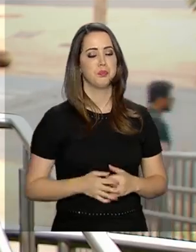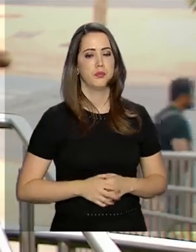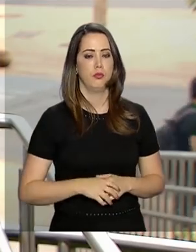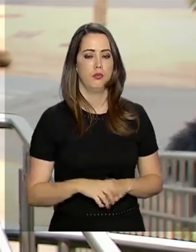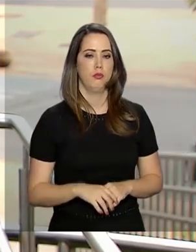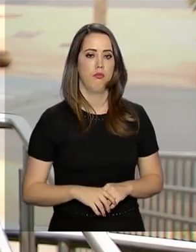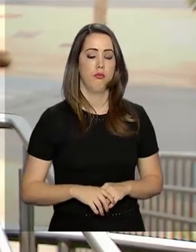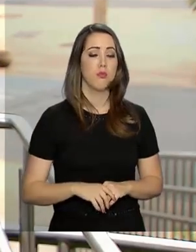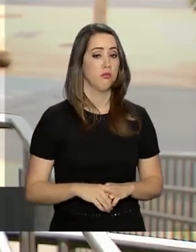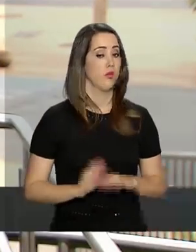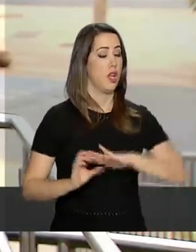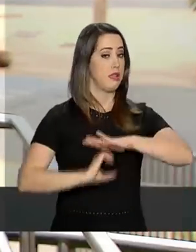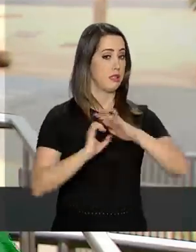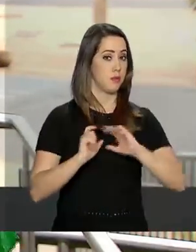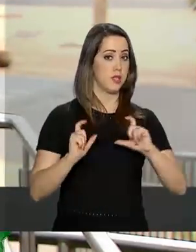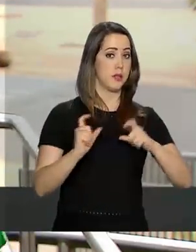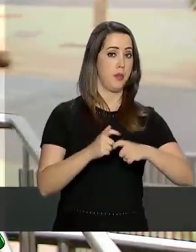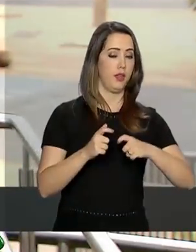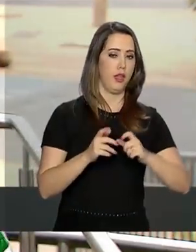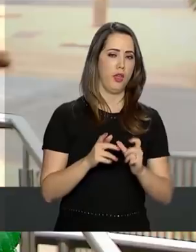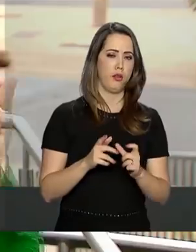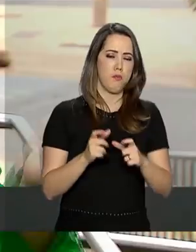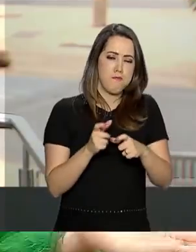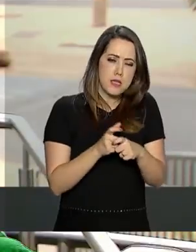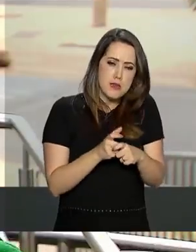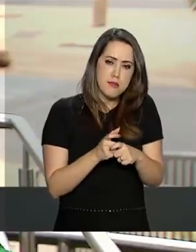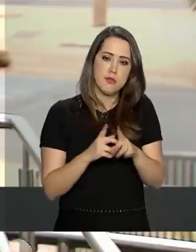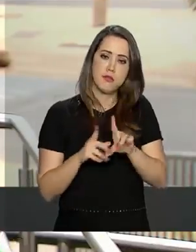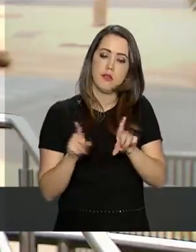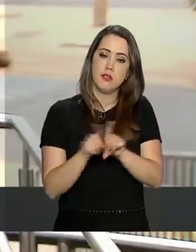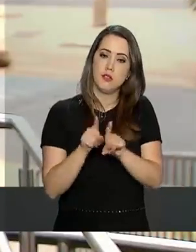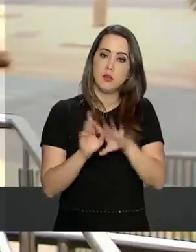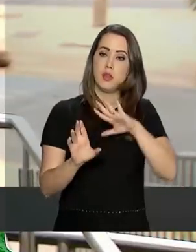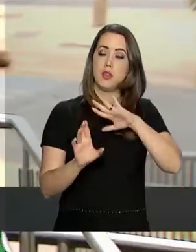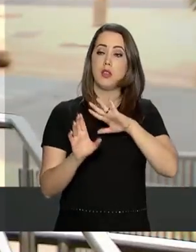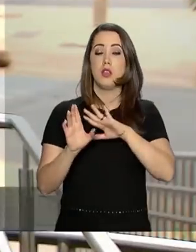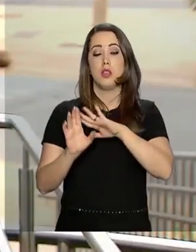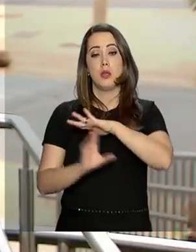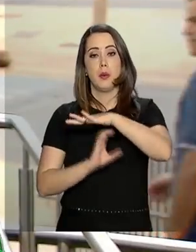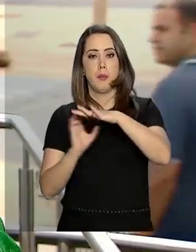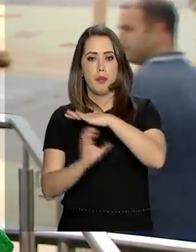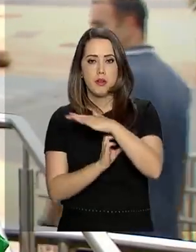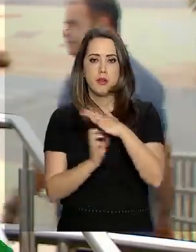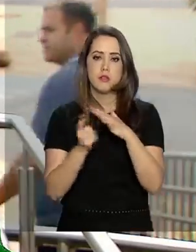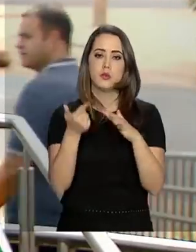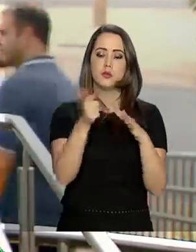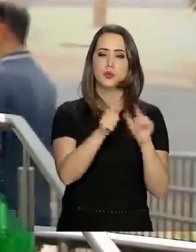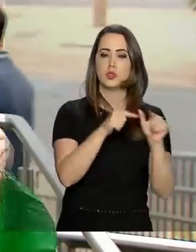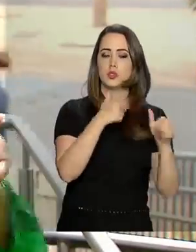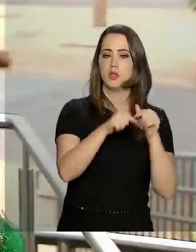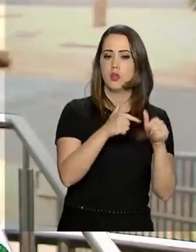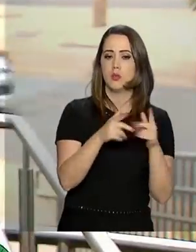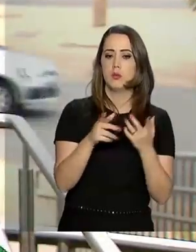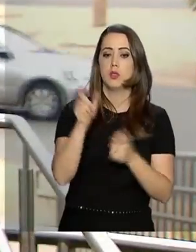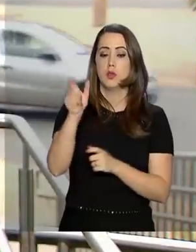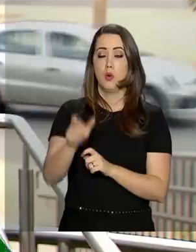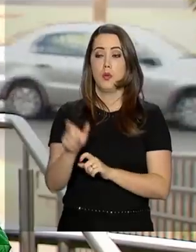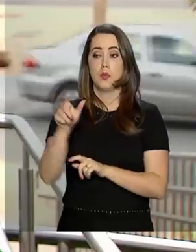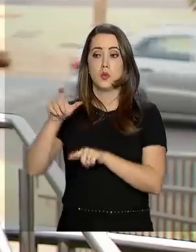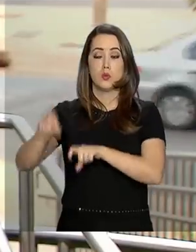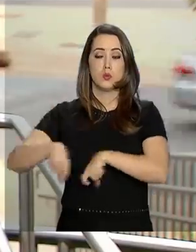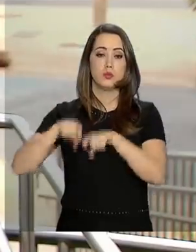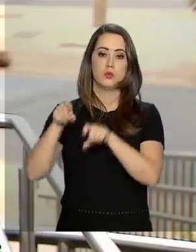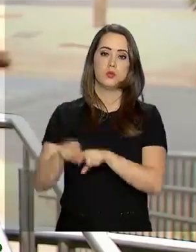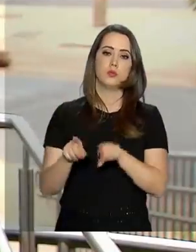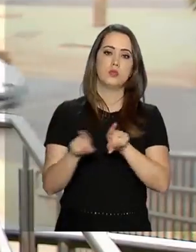As micro e pequenas empresas, empregadores pessoa física, exceto doméstico, o produtor rural pessoa física e